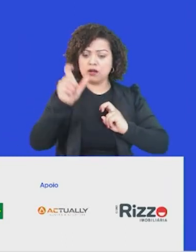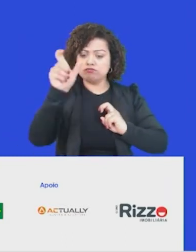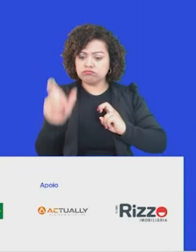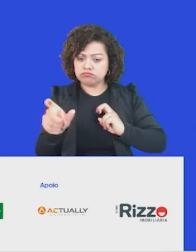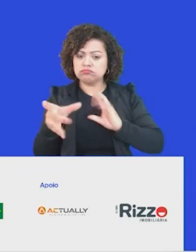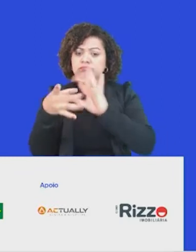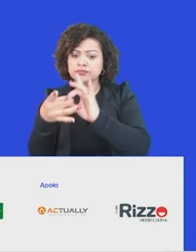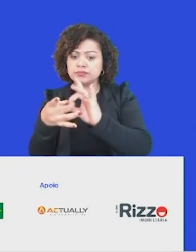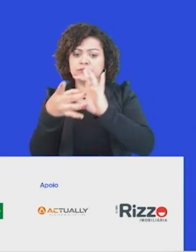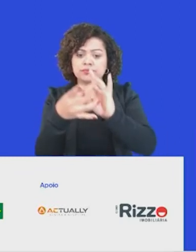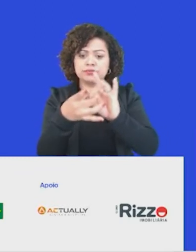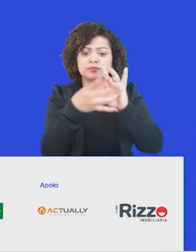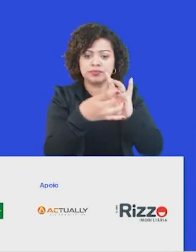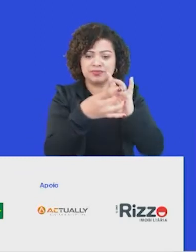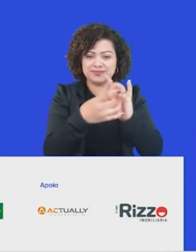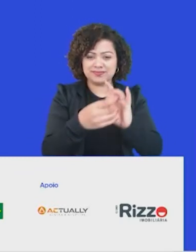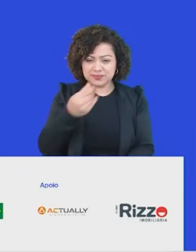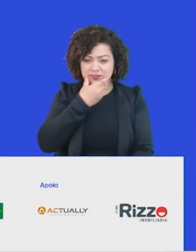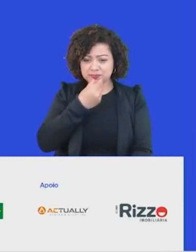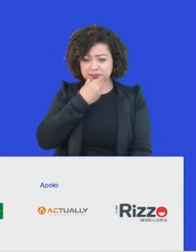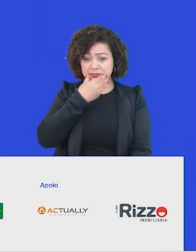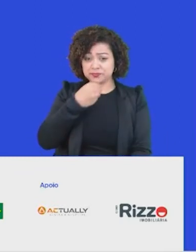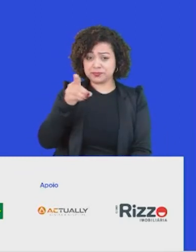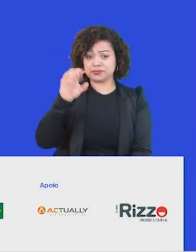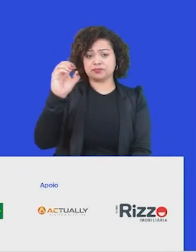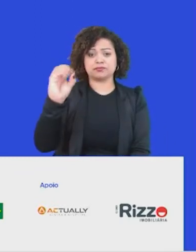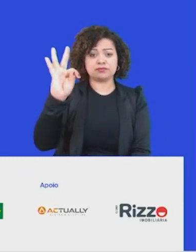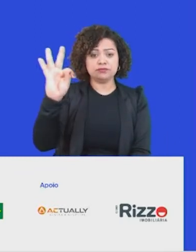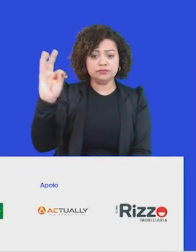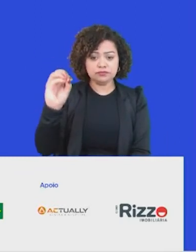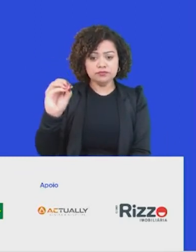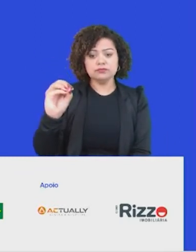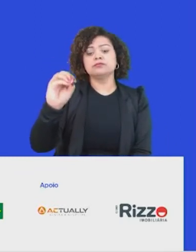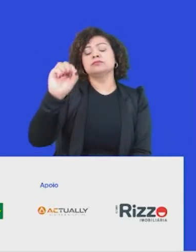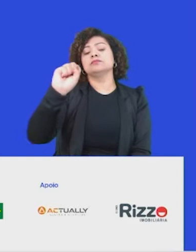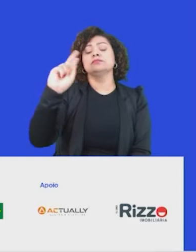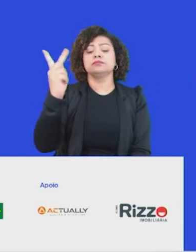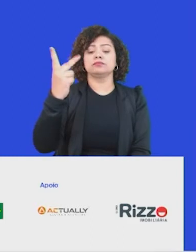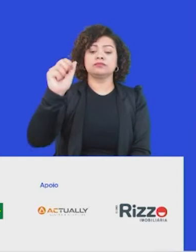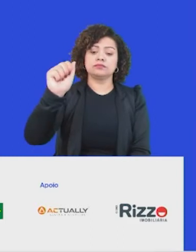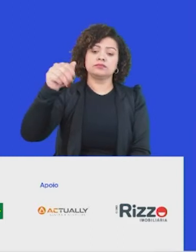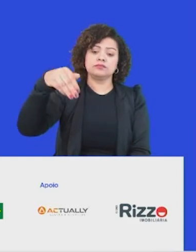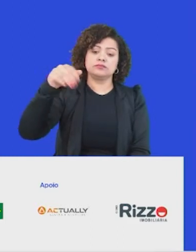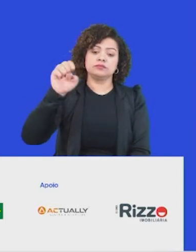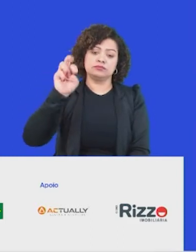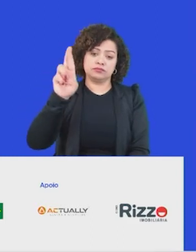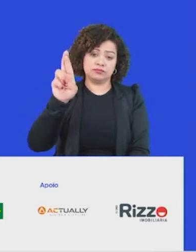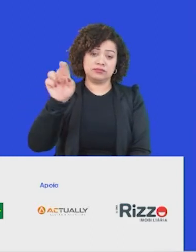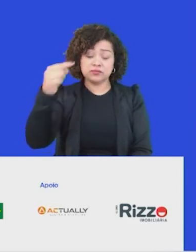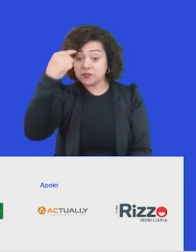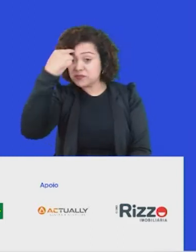Então, esse convite de se reformular a nossa forma de nos conectarmos uns com os outros, com nós mesmos